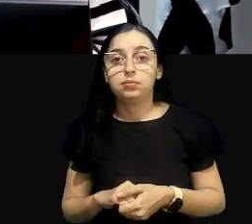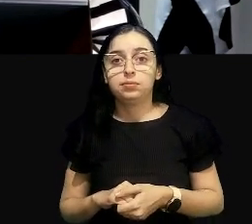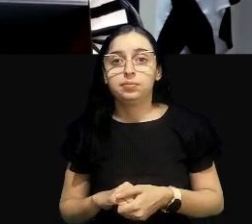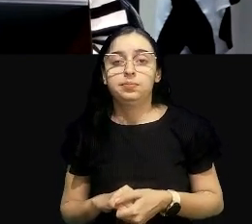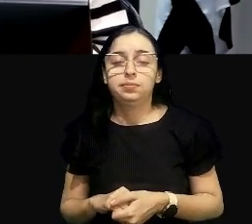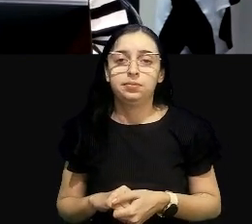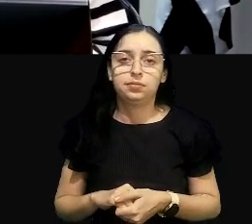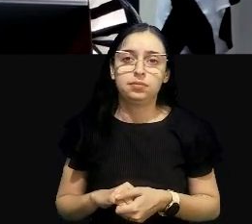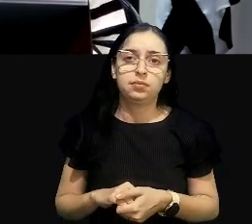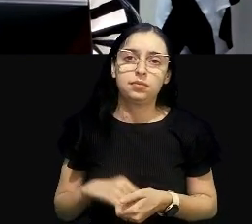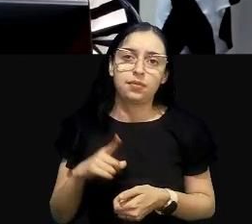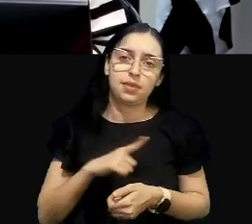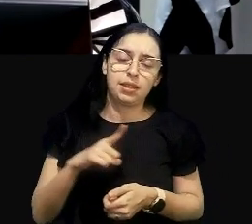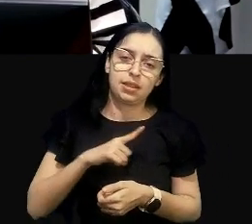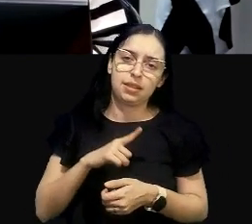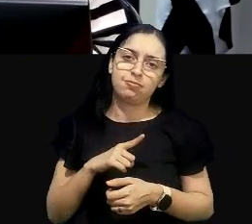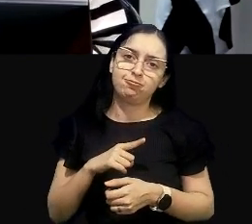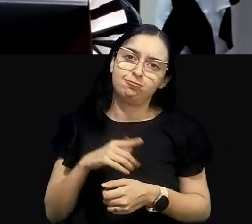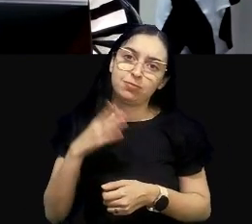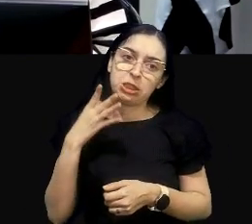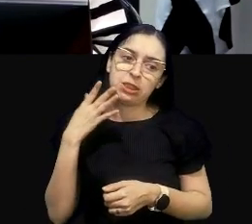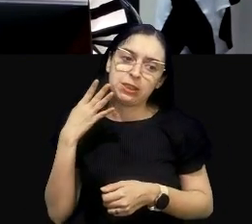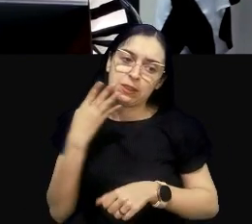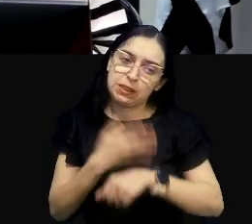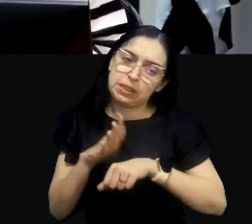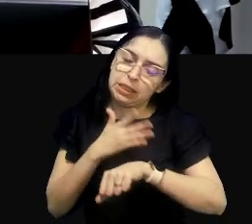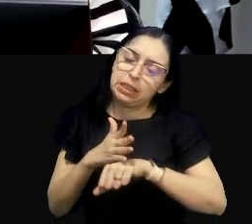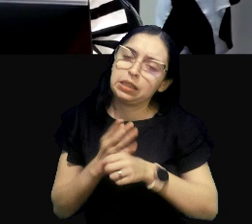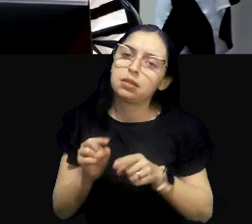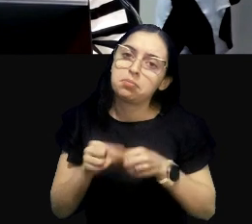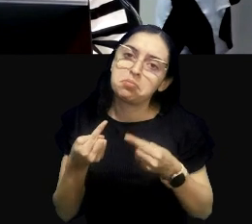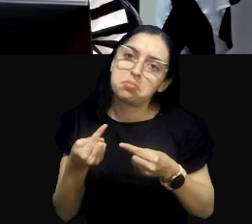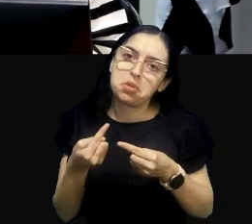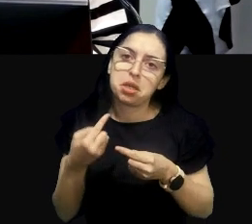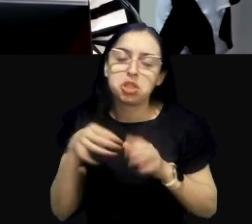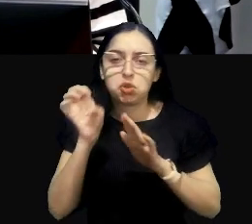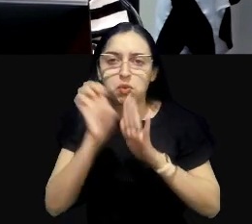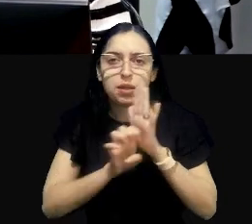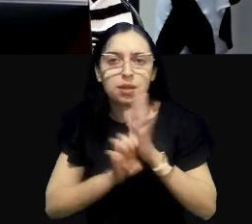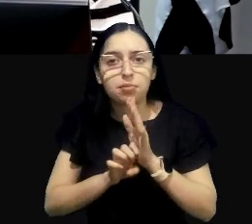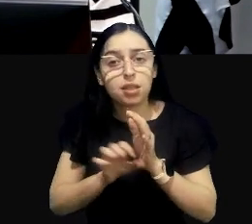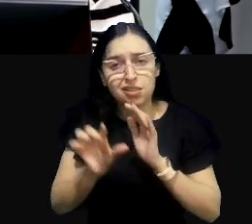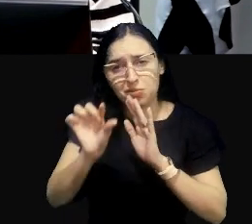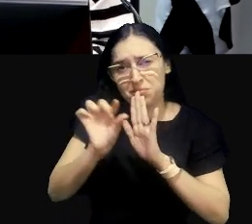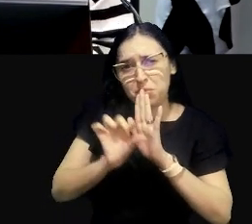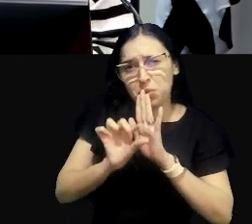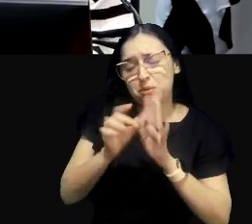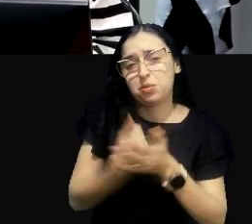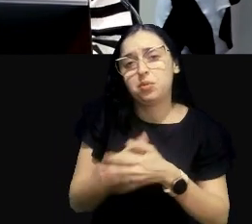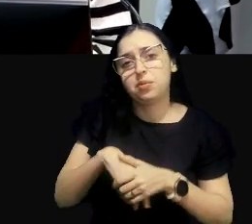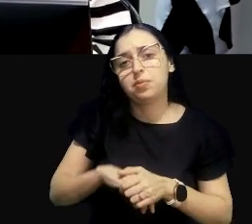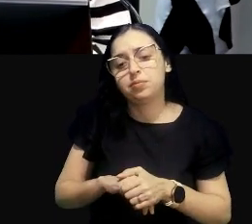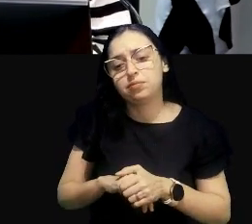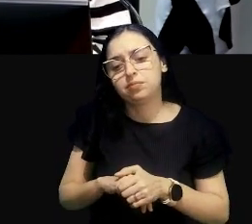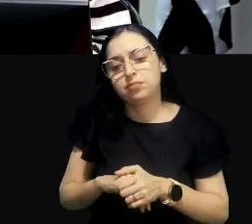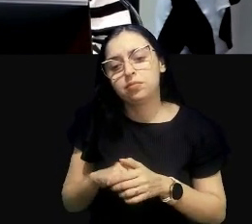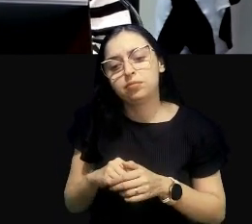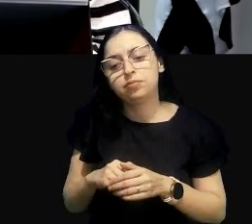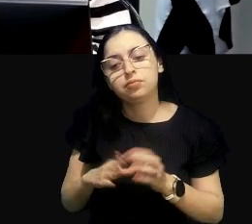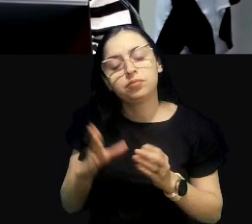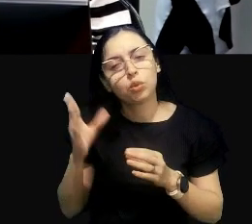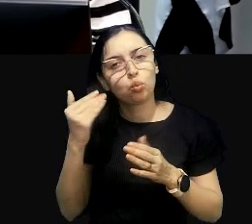a gente até que tenta. Mas alguns elementos são precários ainda. Mesmo com todo o estudo.